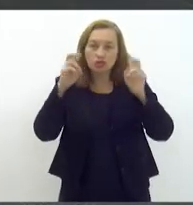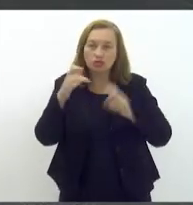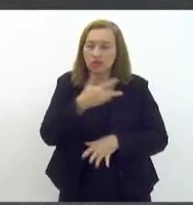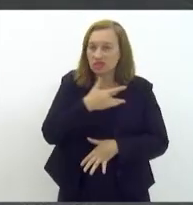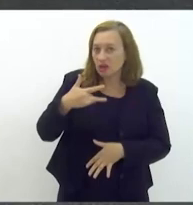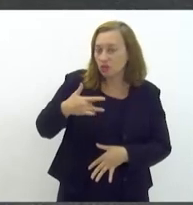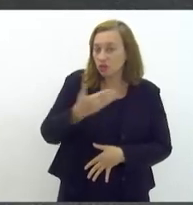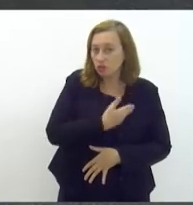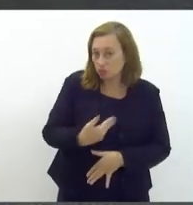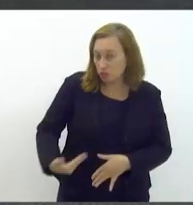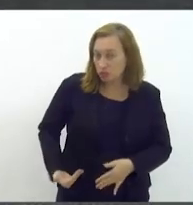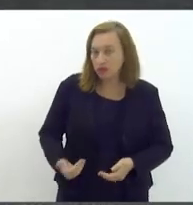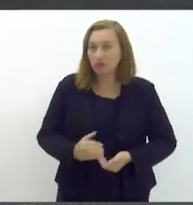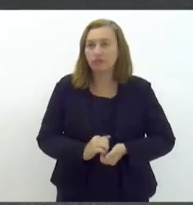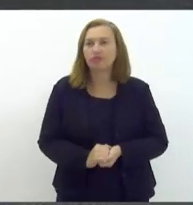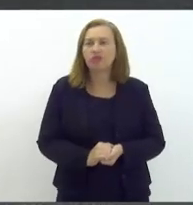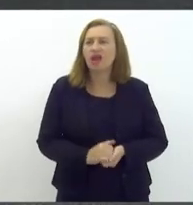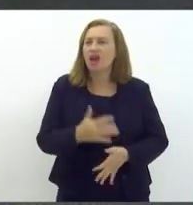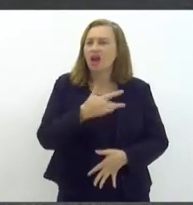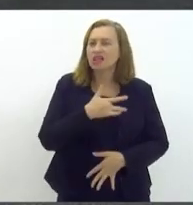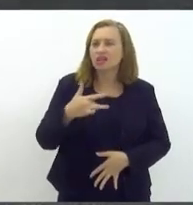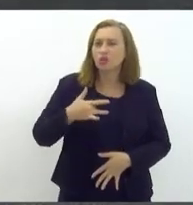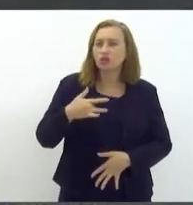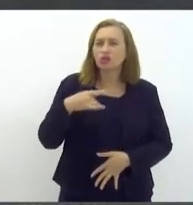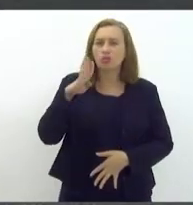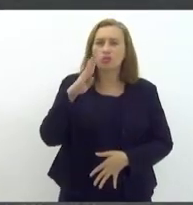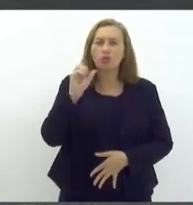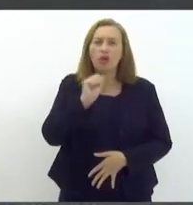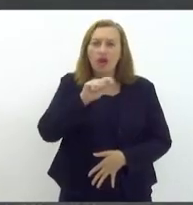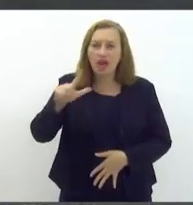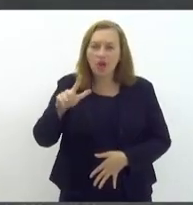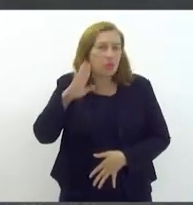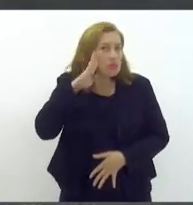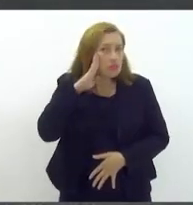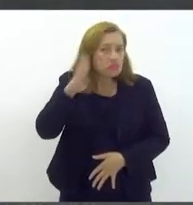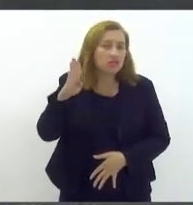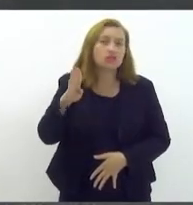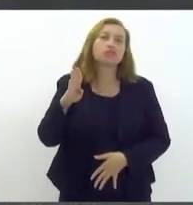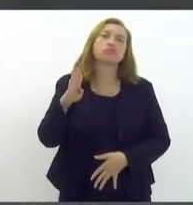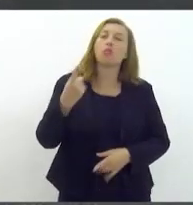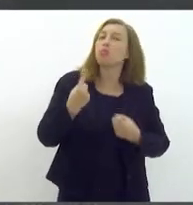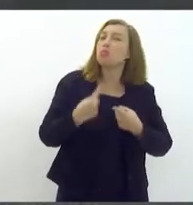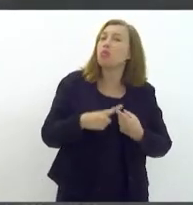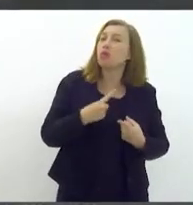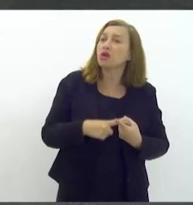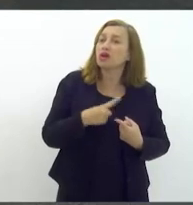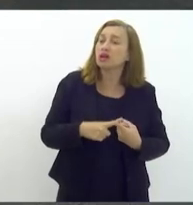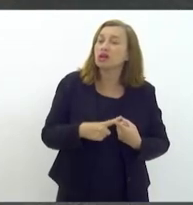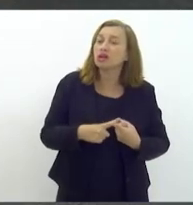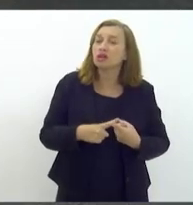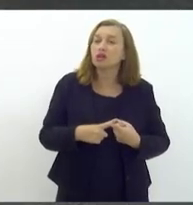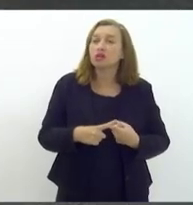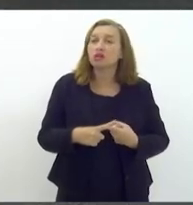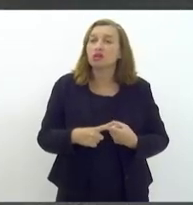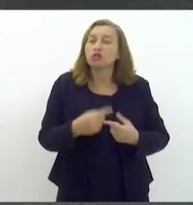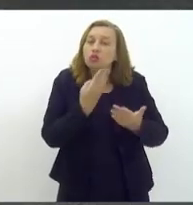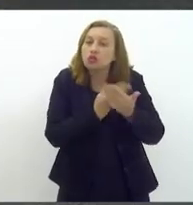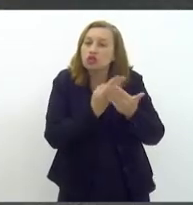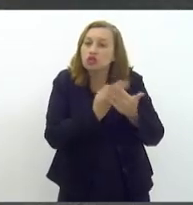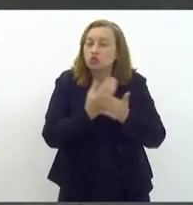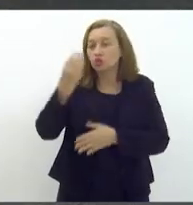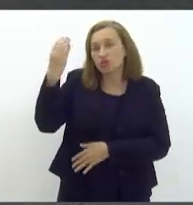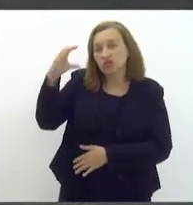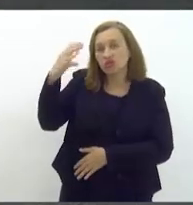pública. E a saúde bucal, ela é fundamental porque os estudos científicos